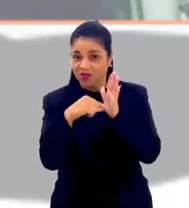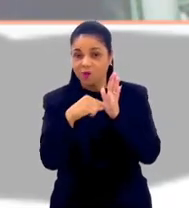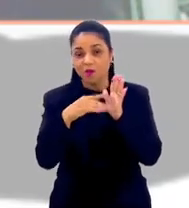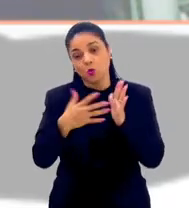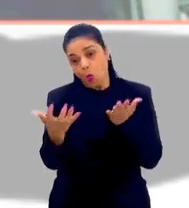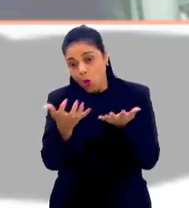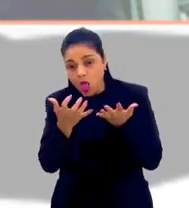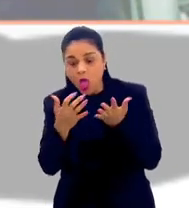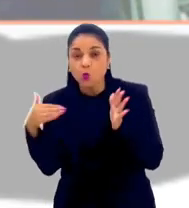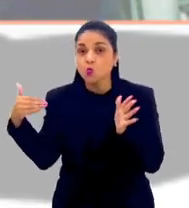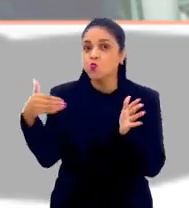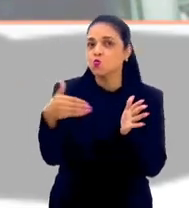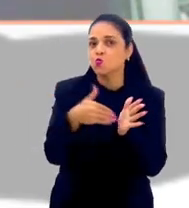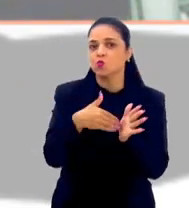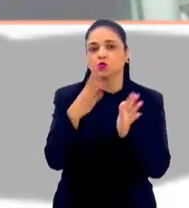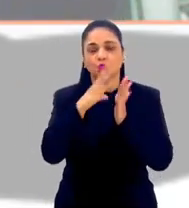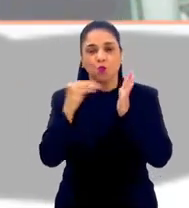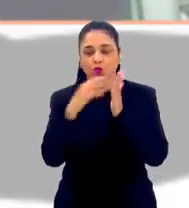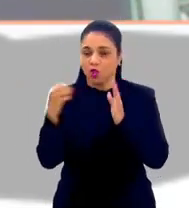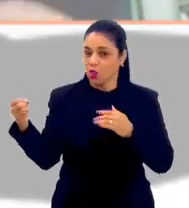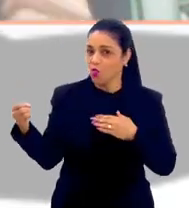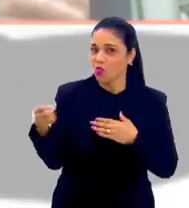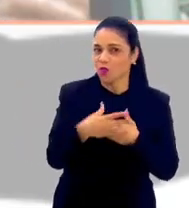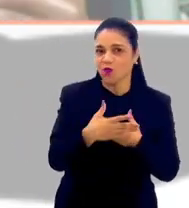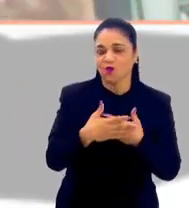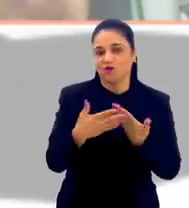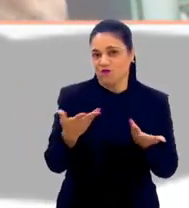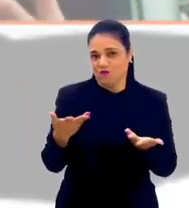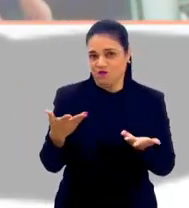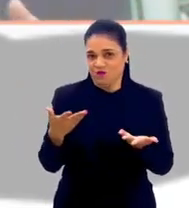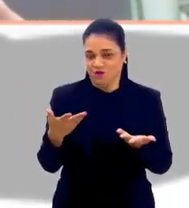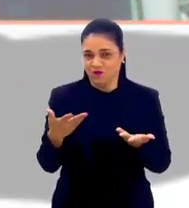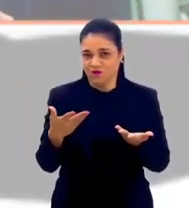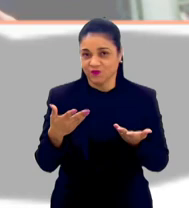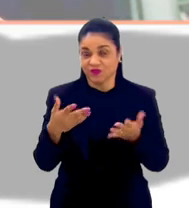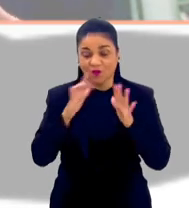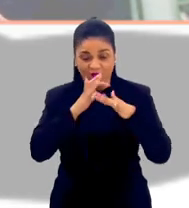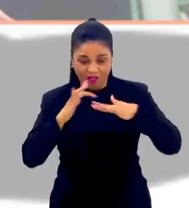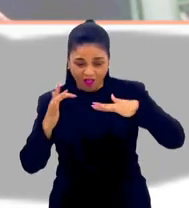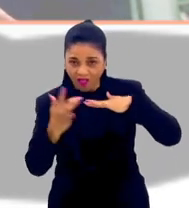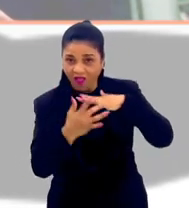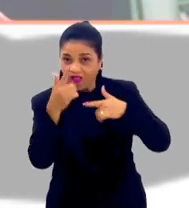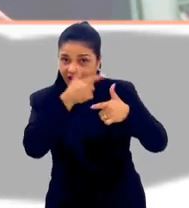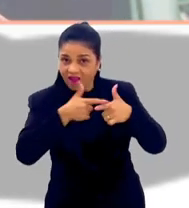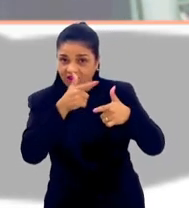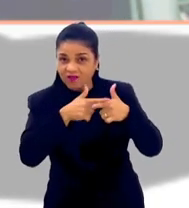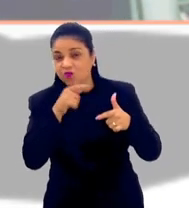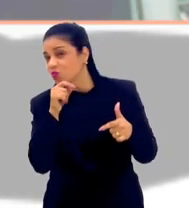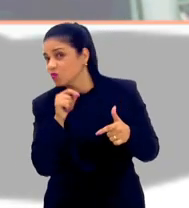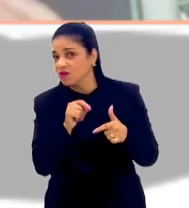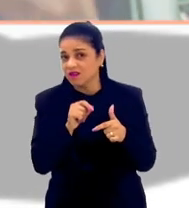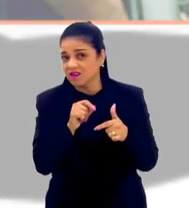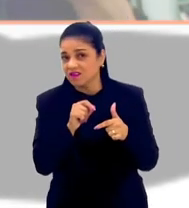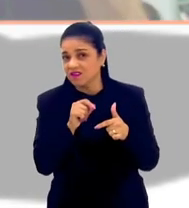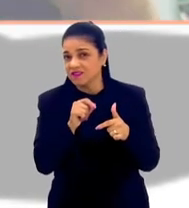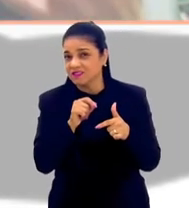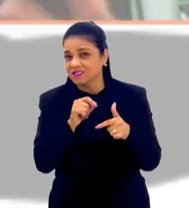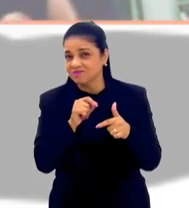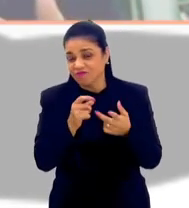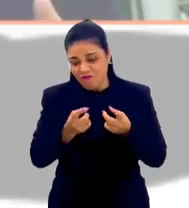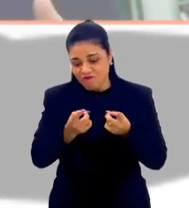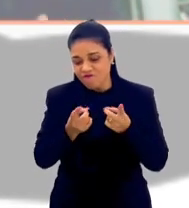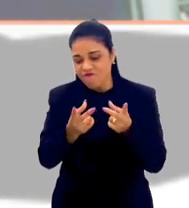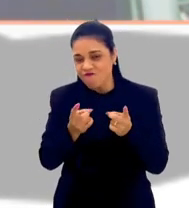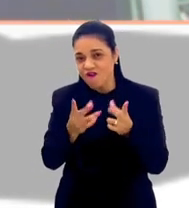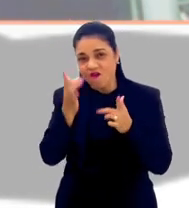ter o último modelo, você quer ter o lançamento. E o problema da rede social é que, infelizmente, isso vende